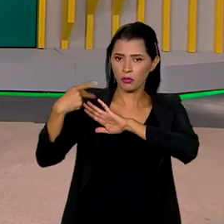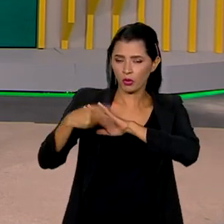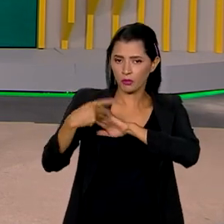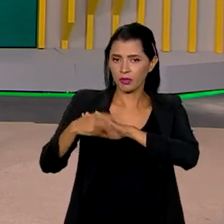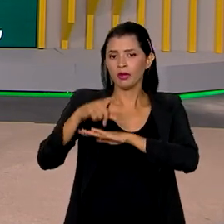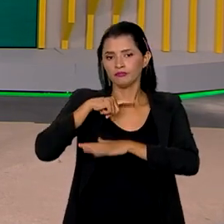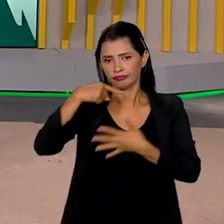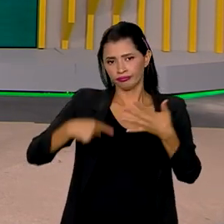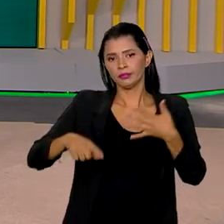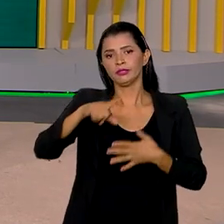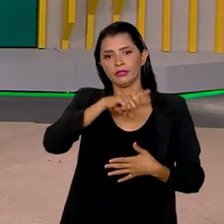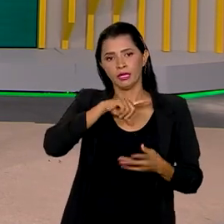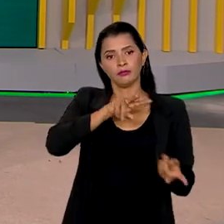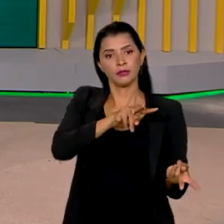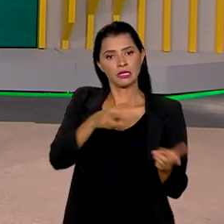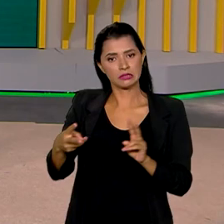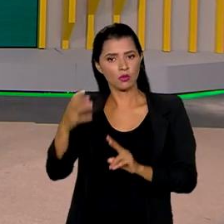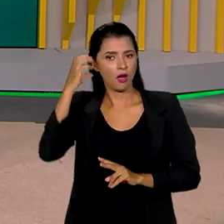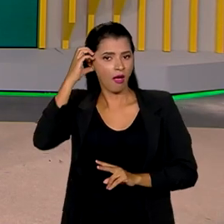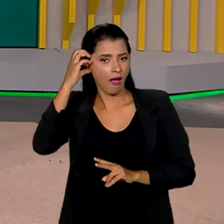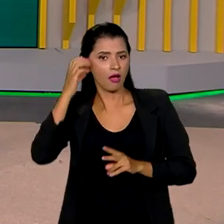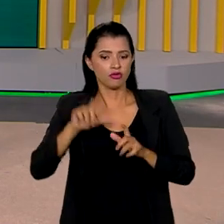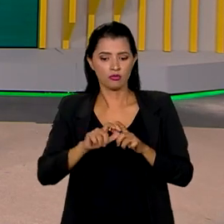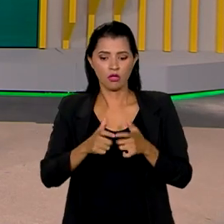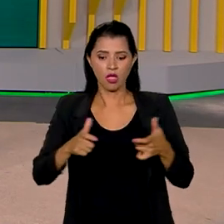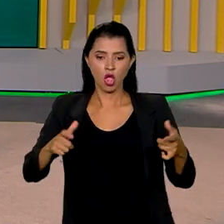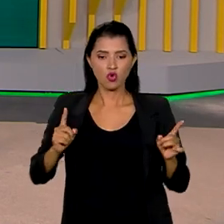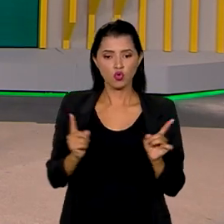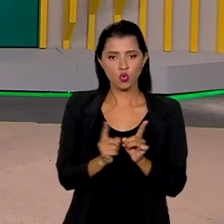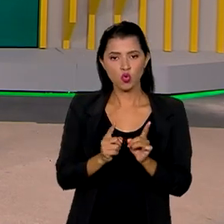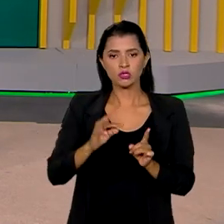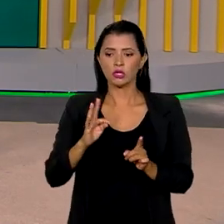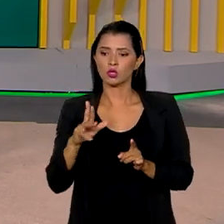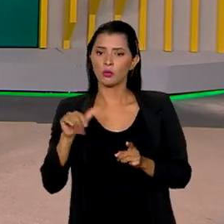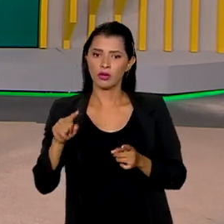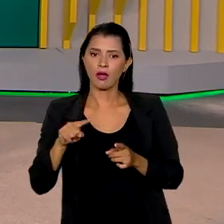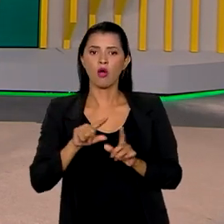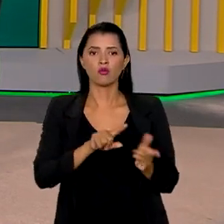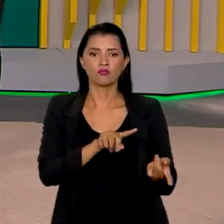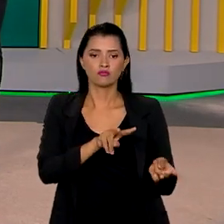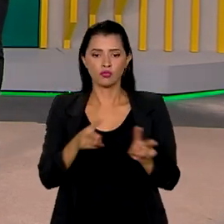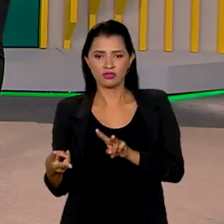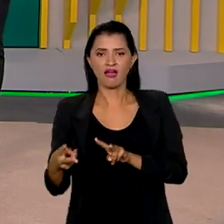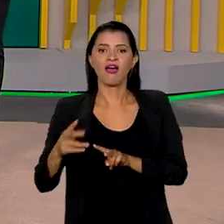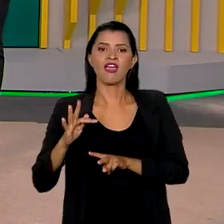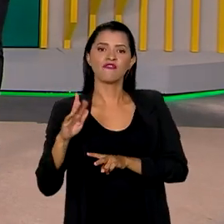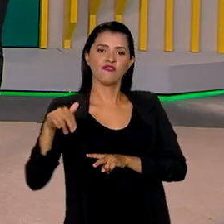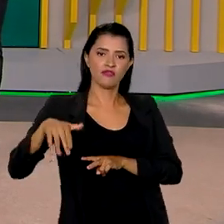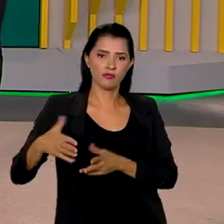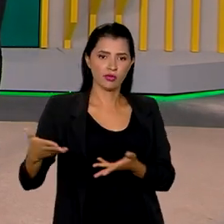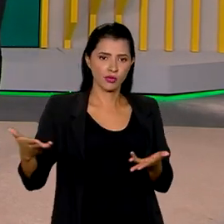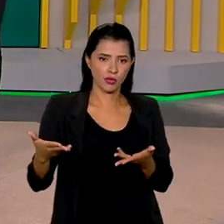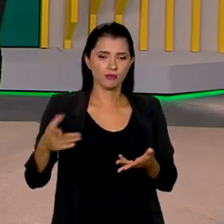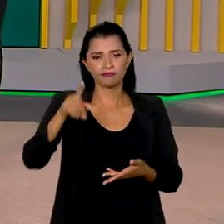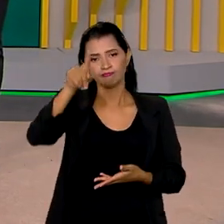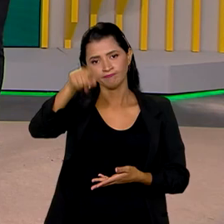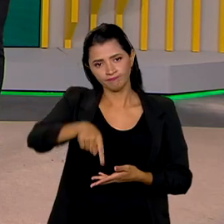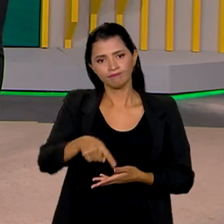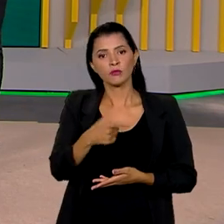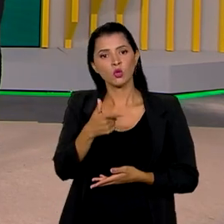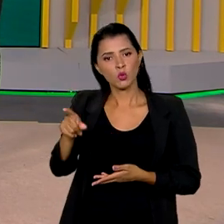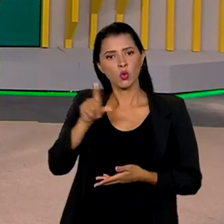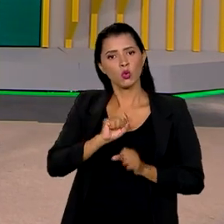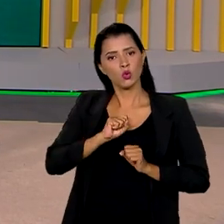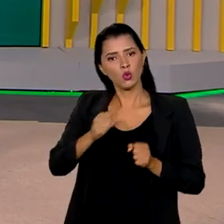Dentre elas está a migração de rádios de ondas curtas e ondas tropicais para o sistema FM. Isso mesmo, Carol. Uma outra